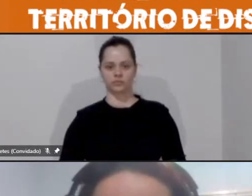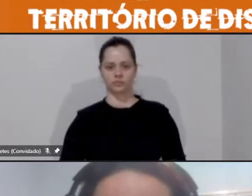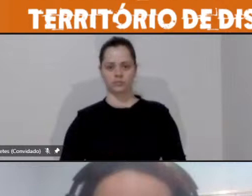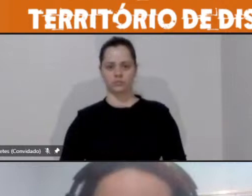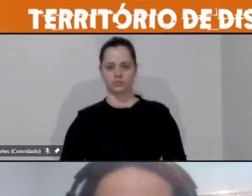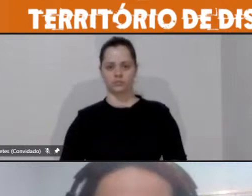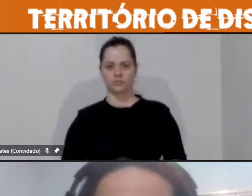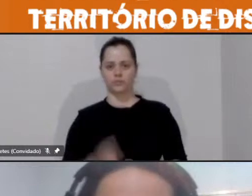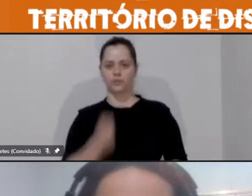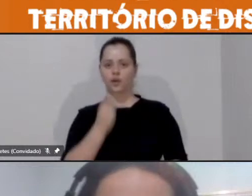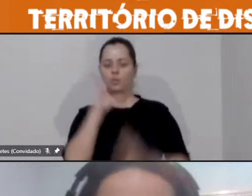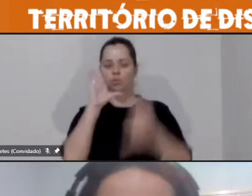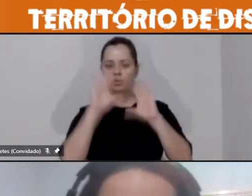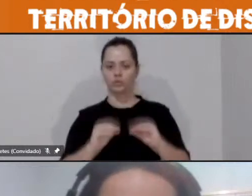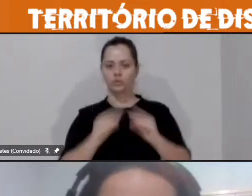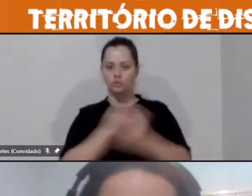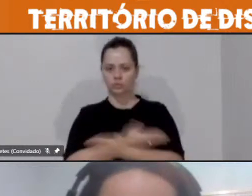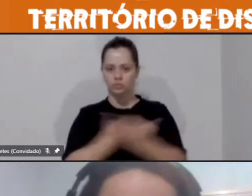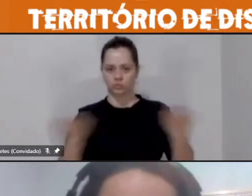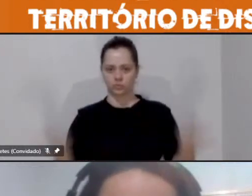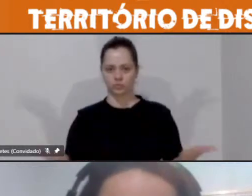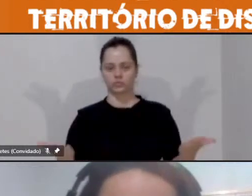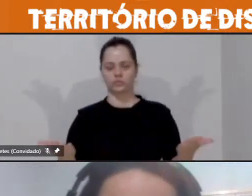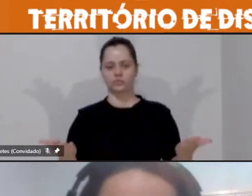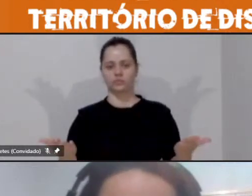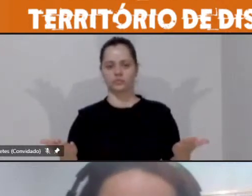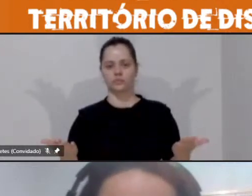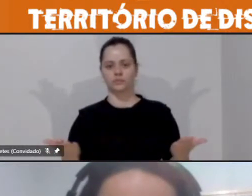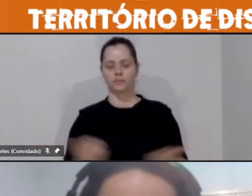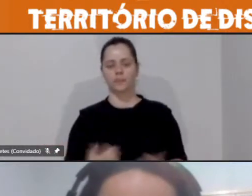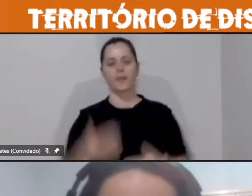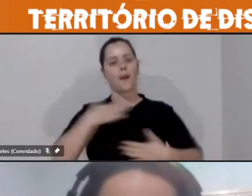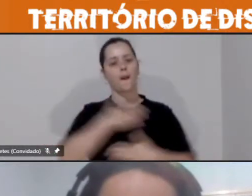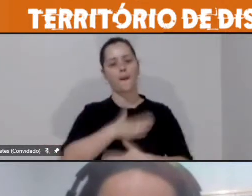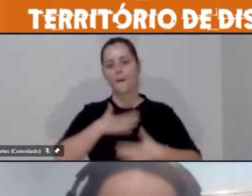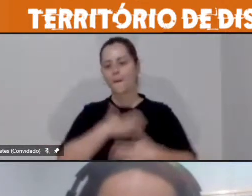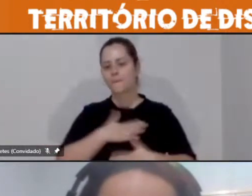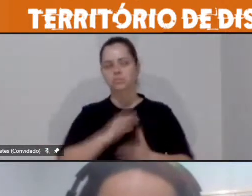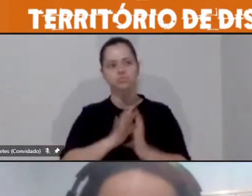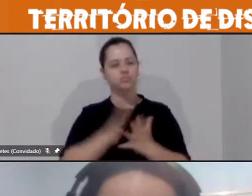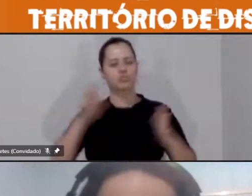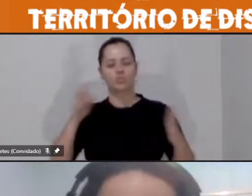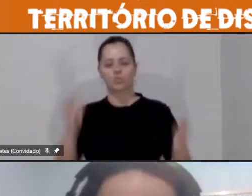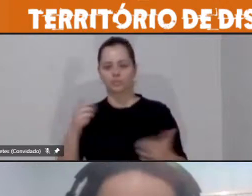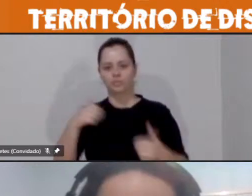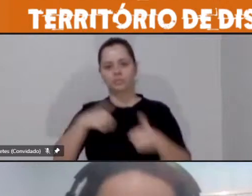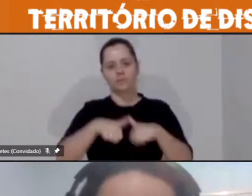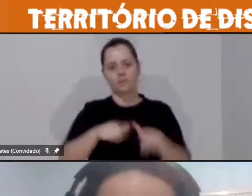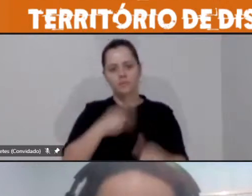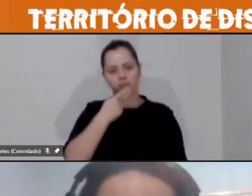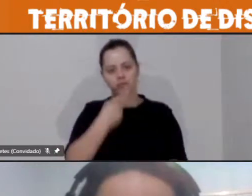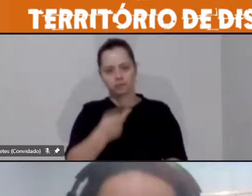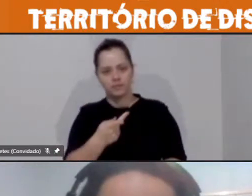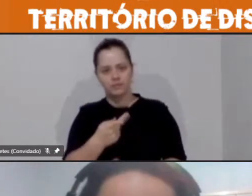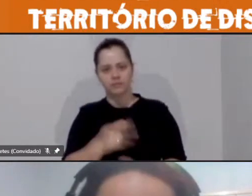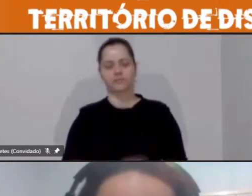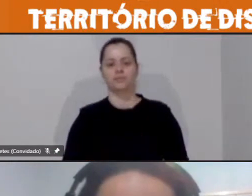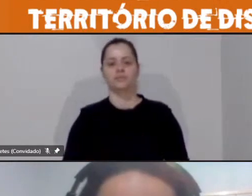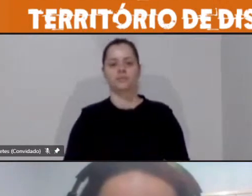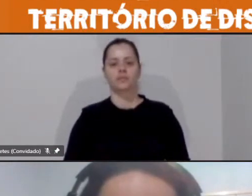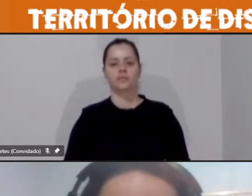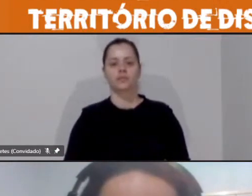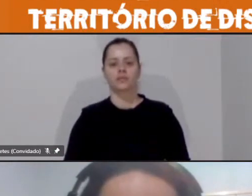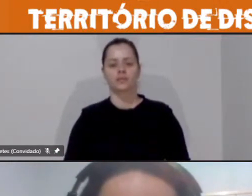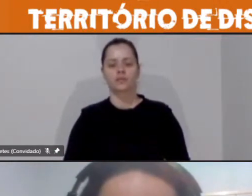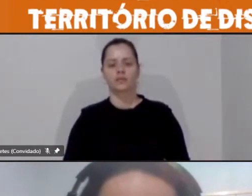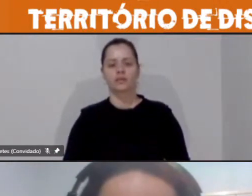Boa noite a todas e todos. É um prazer imenso estar aqui. Nossa sexta aula, nosso sexto